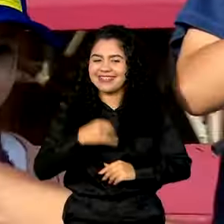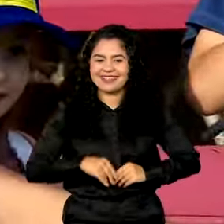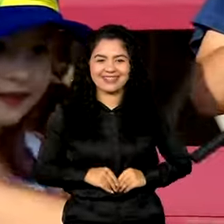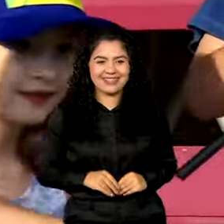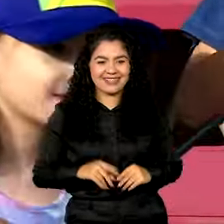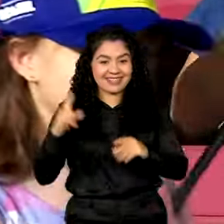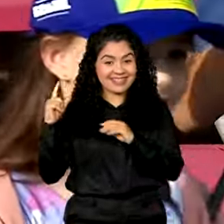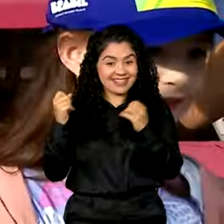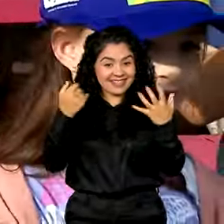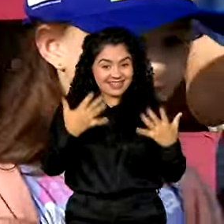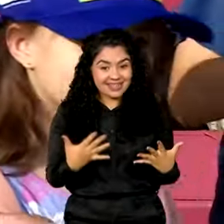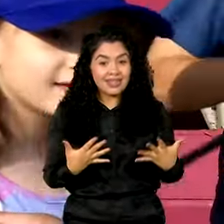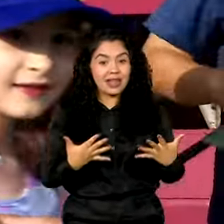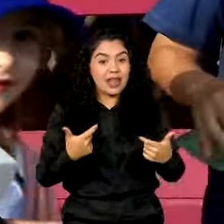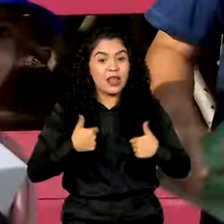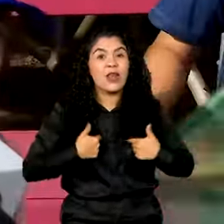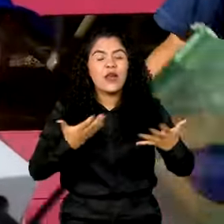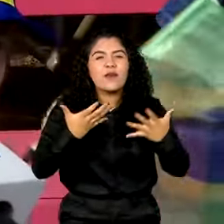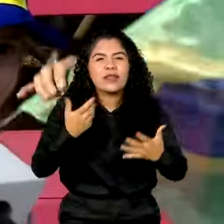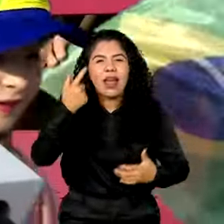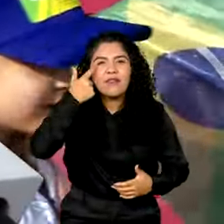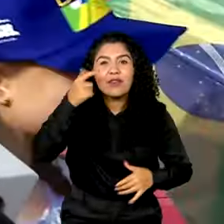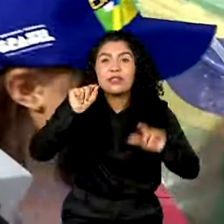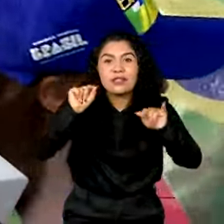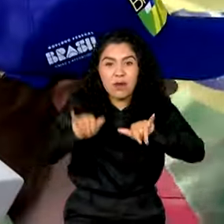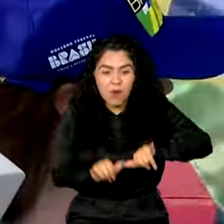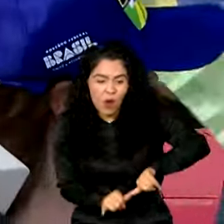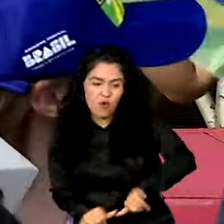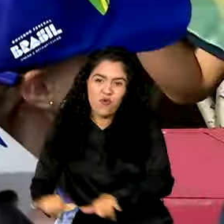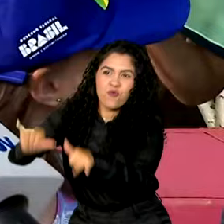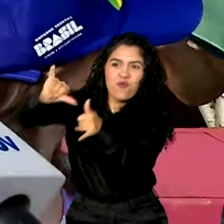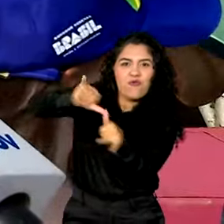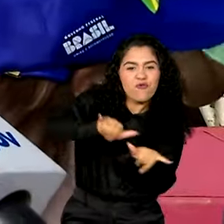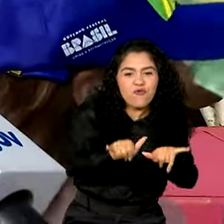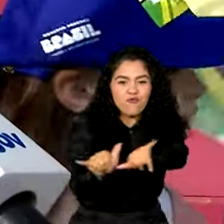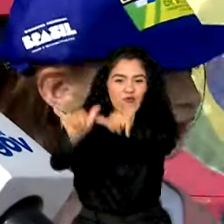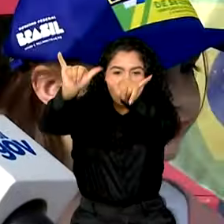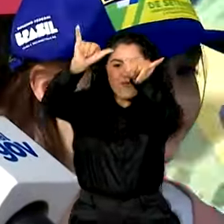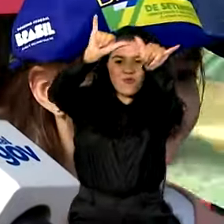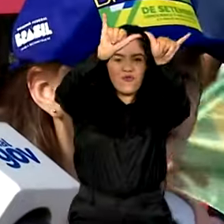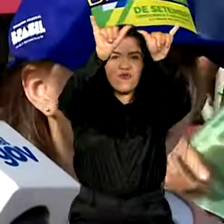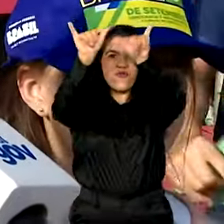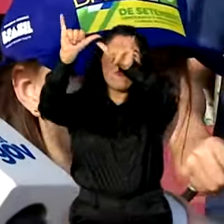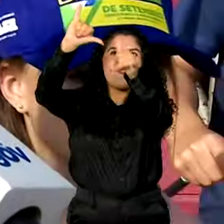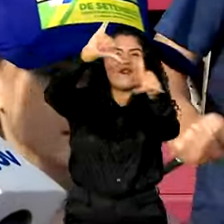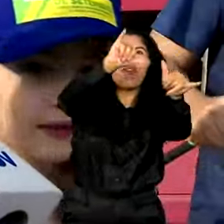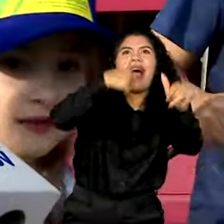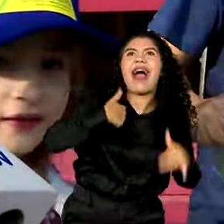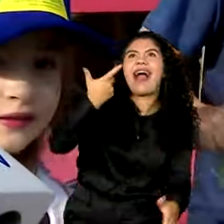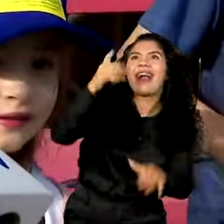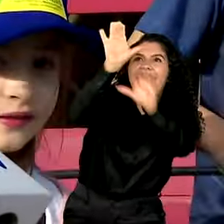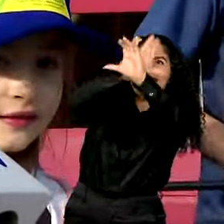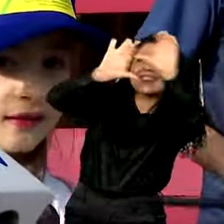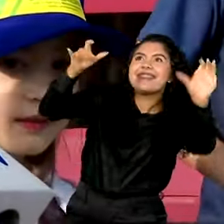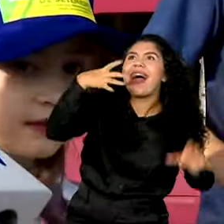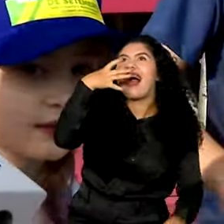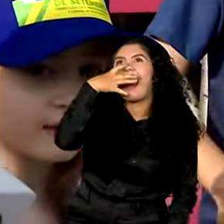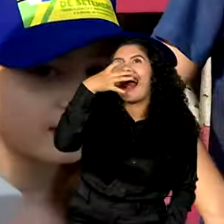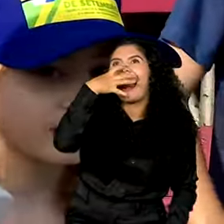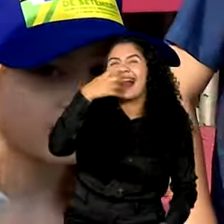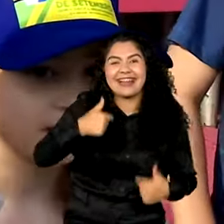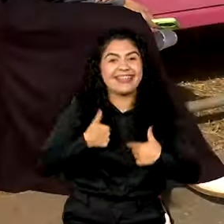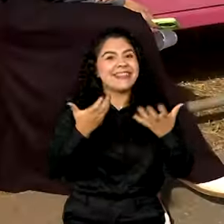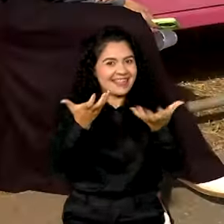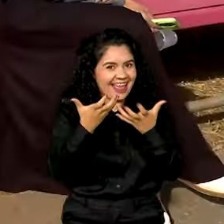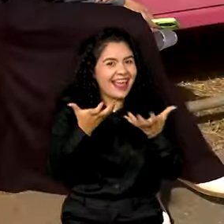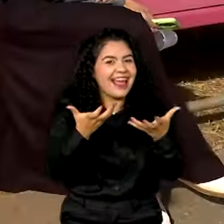Eu quero, na hora que vai ter os voos, sabe? Que vai desfilar os aviões, os helicópteros. Essa parte aí